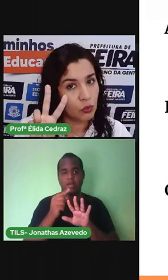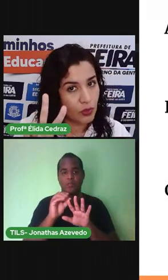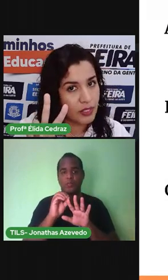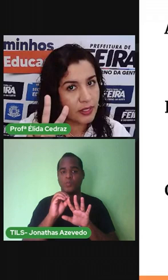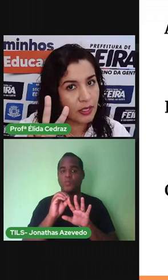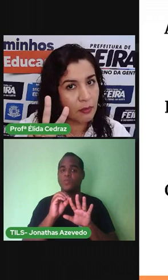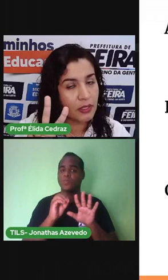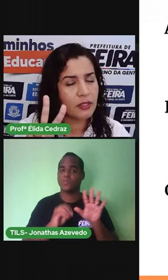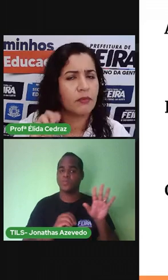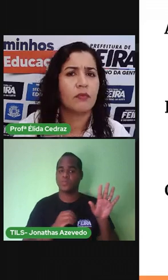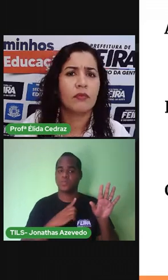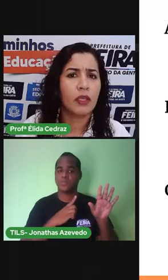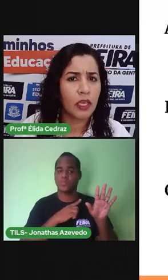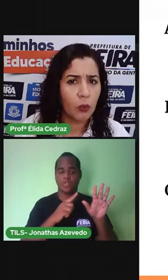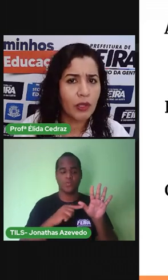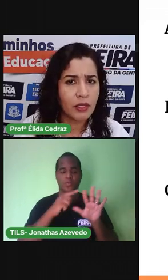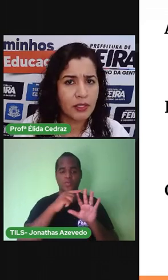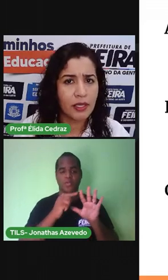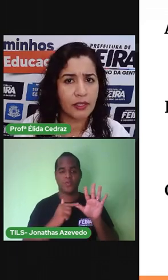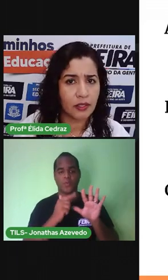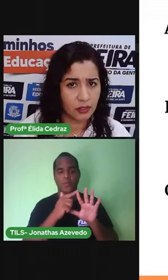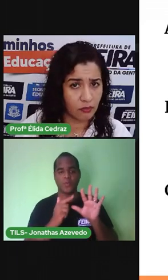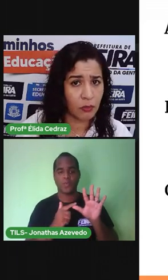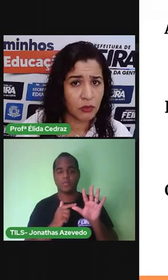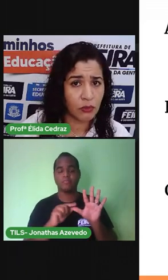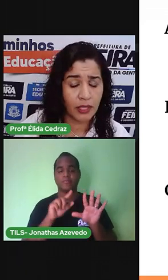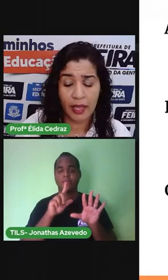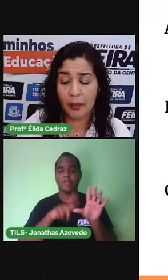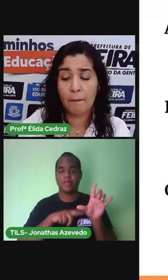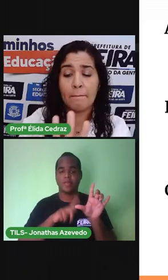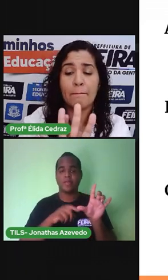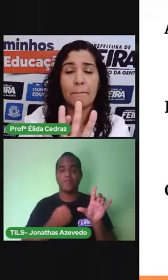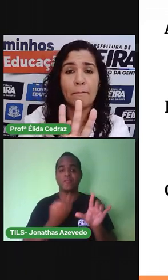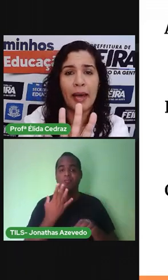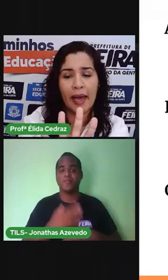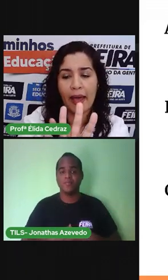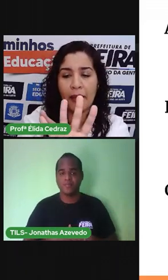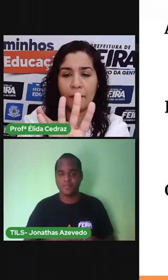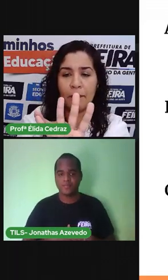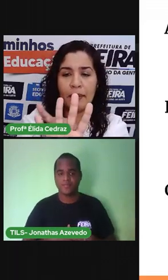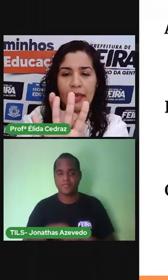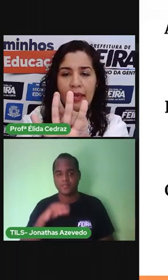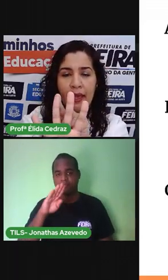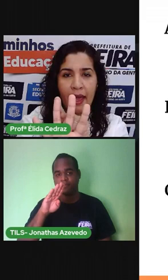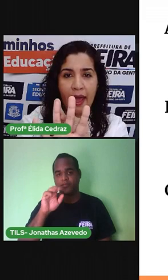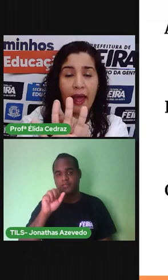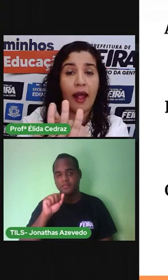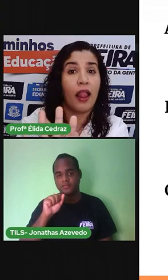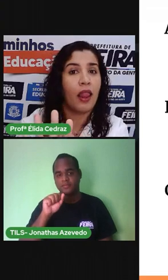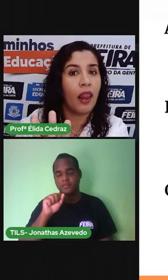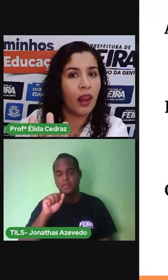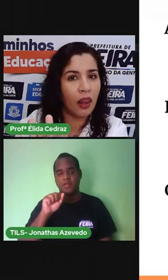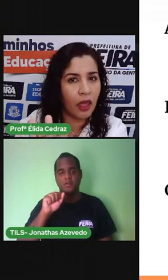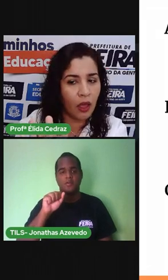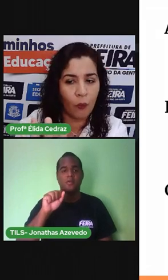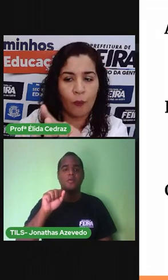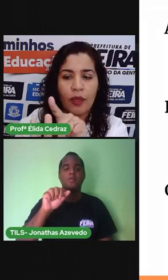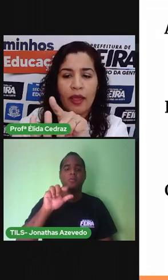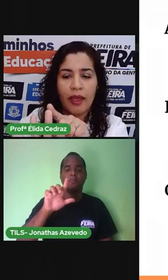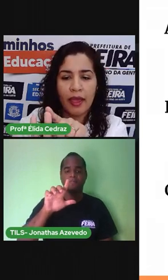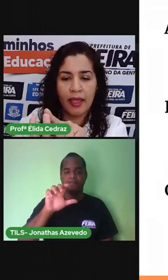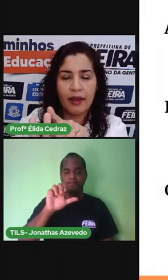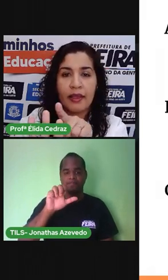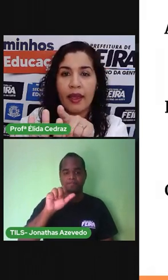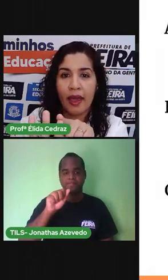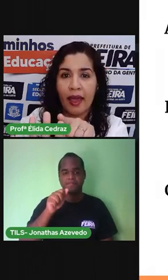tem duas sílabas. E quantas letras? Vamos contar? Ba-b-a-lão.